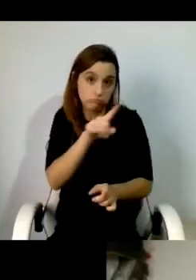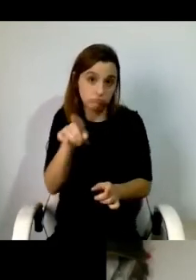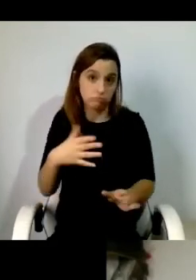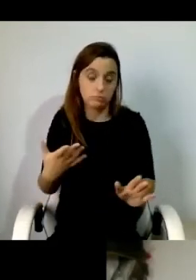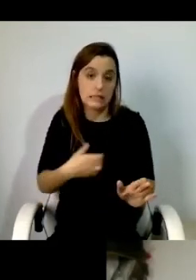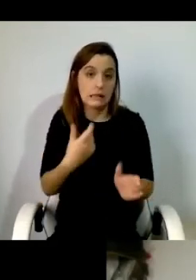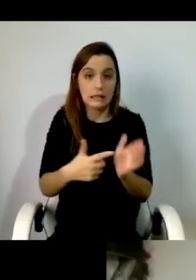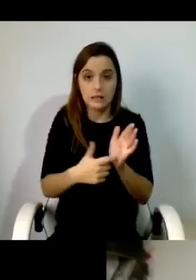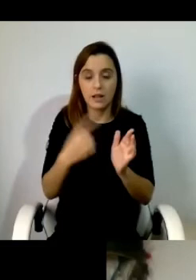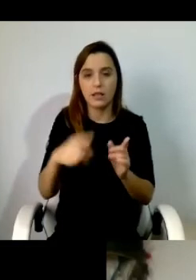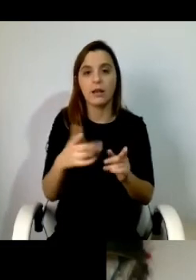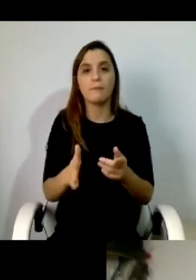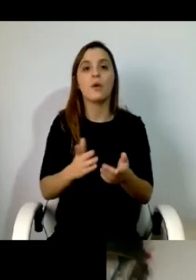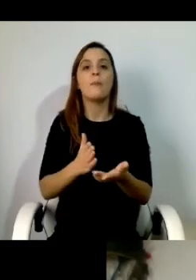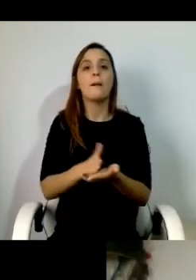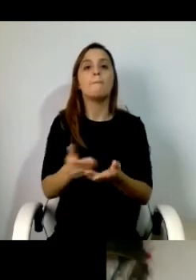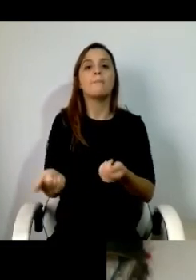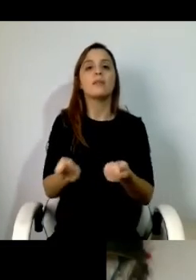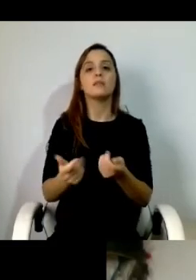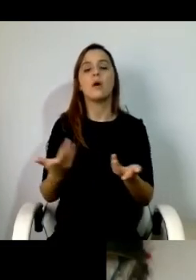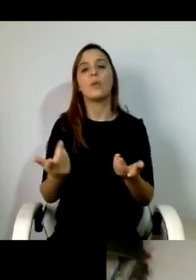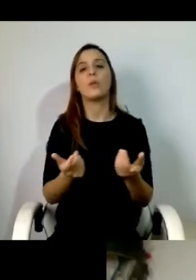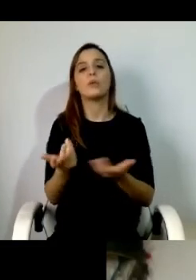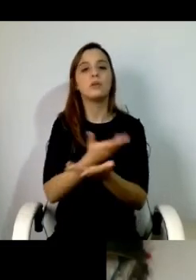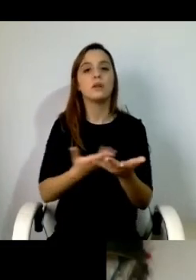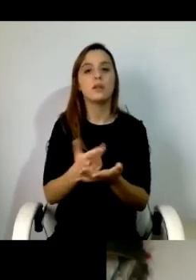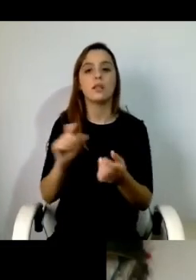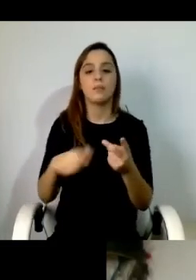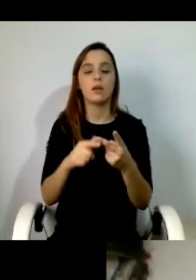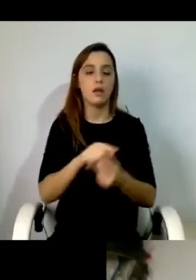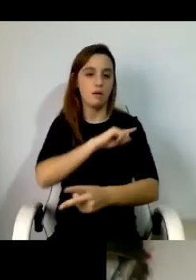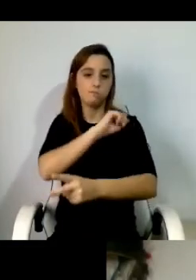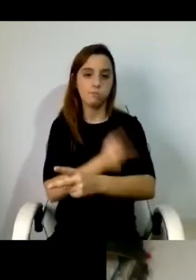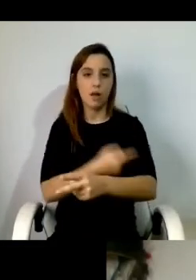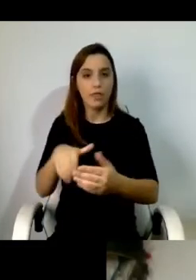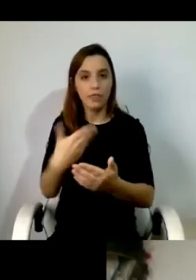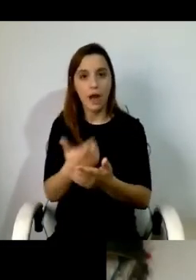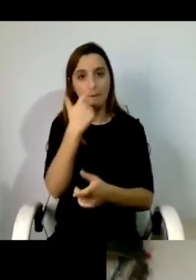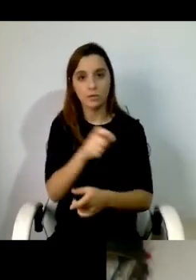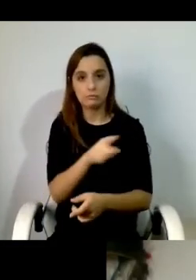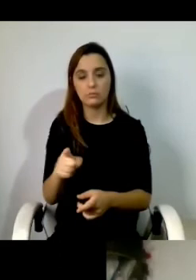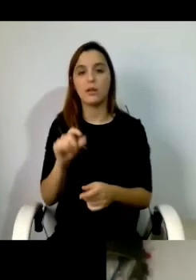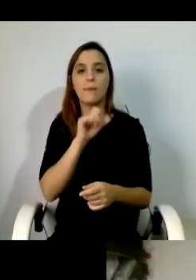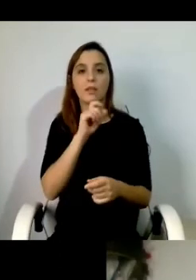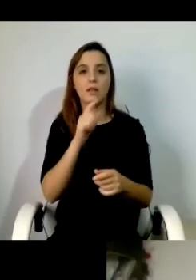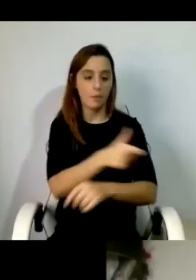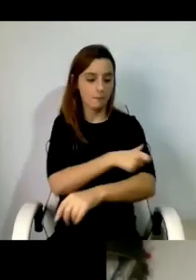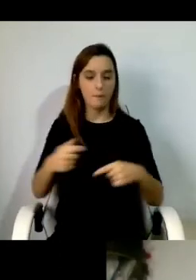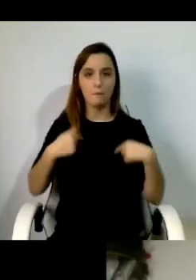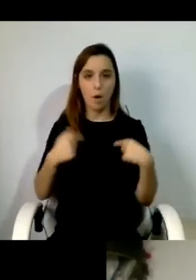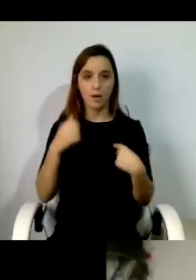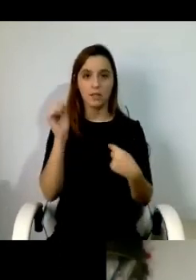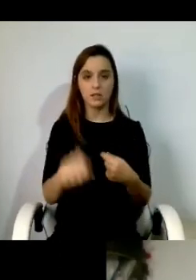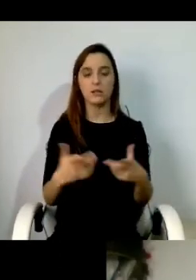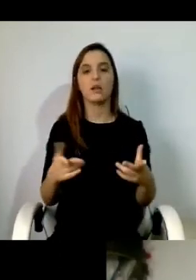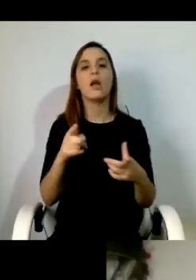mediação de interações o fortalecimento do empoderamento destas pessoas a garantia de autorrepresentação são porventura